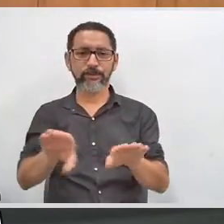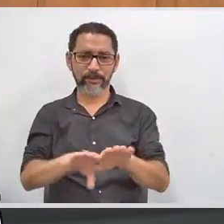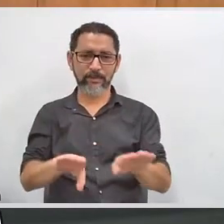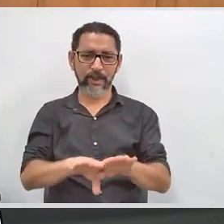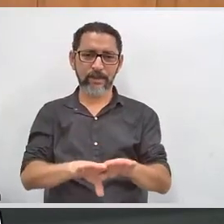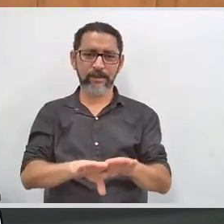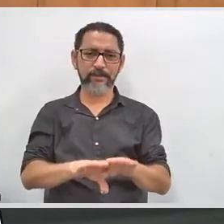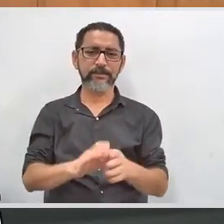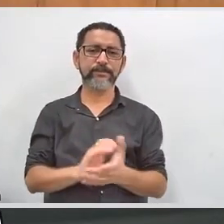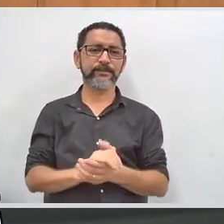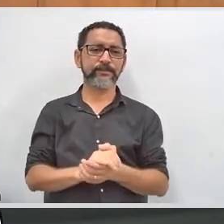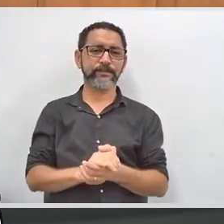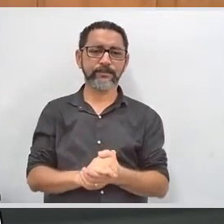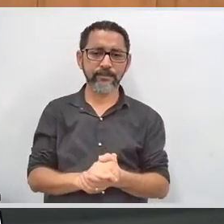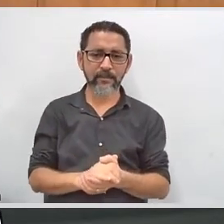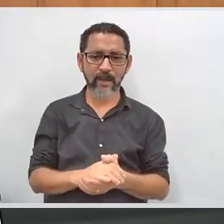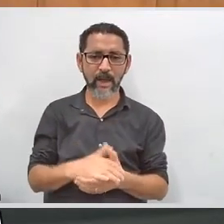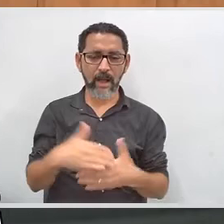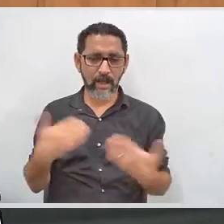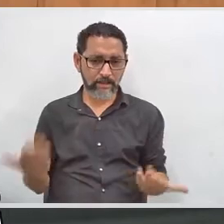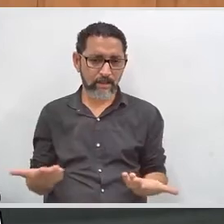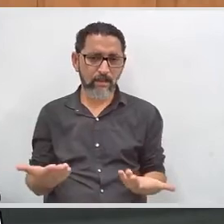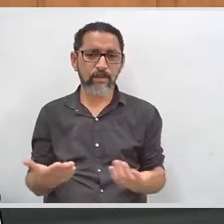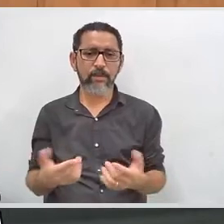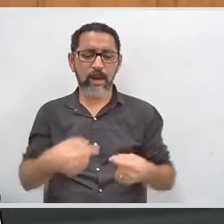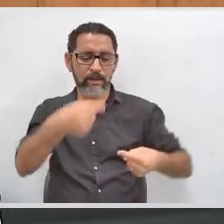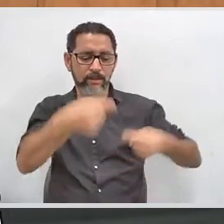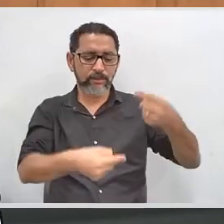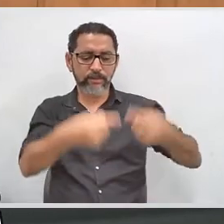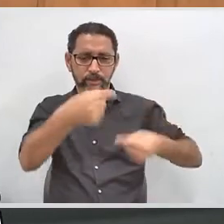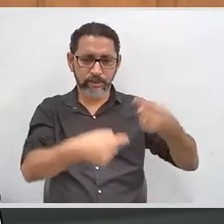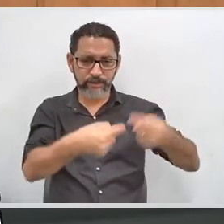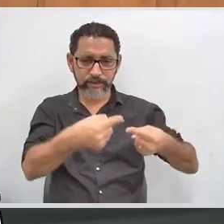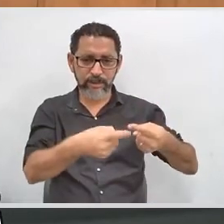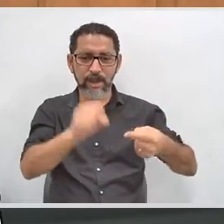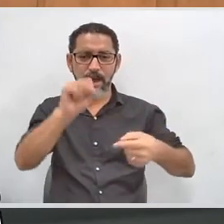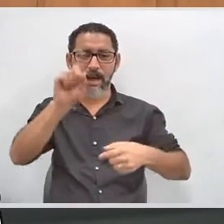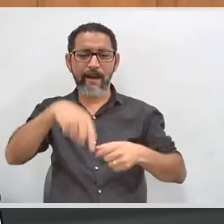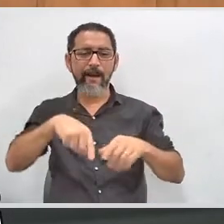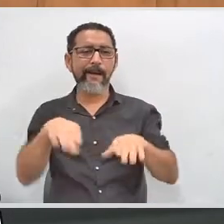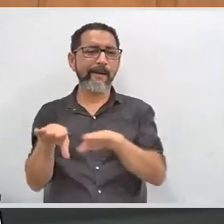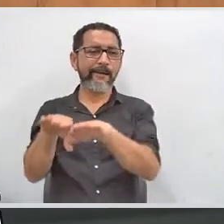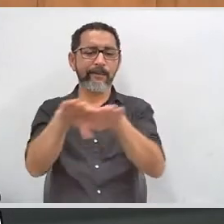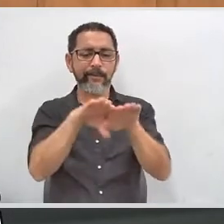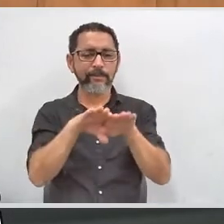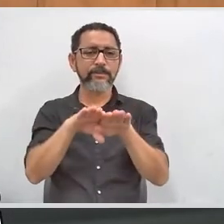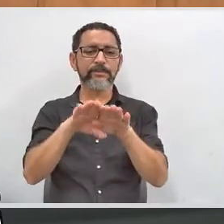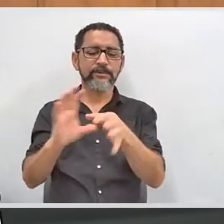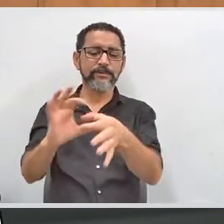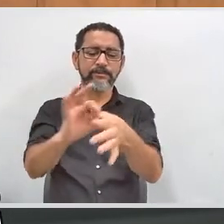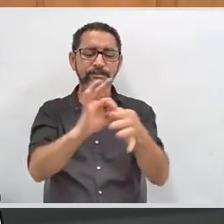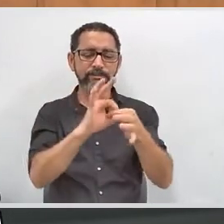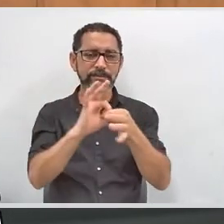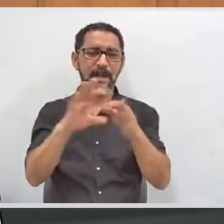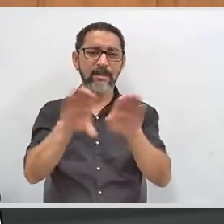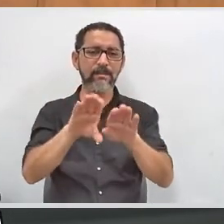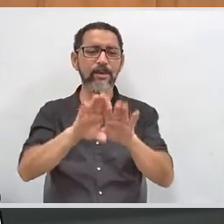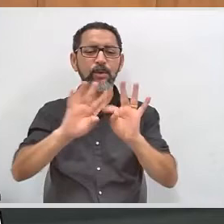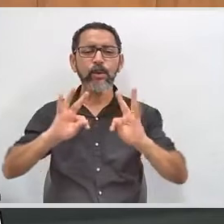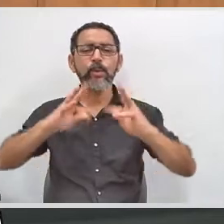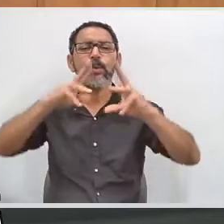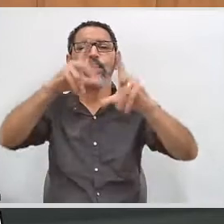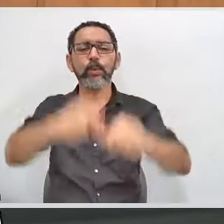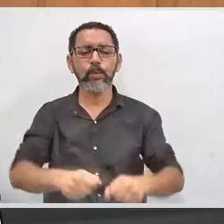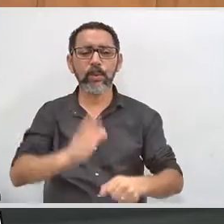enquanto seres humanos, sociais. Então, a nossa política é de comum, comunga de todos esses princípios